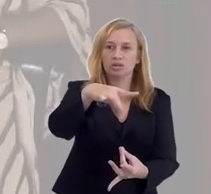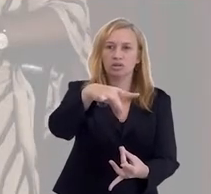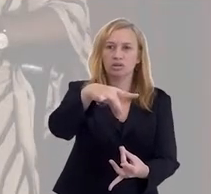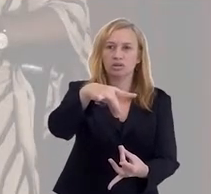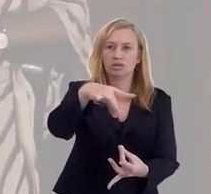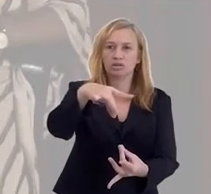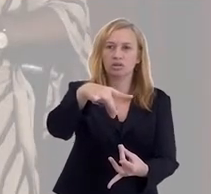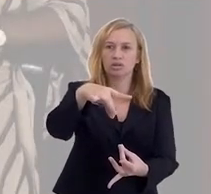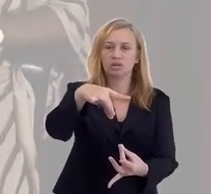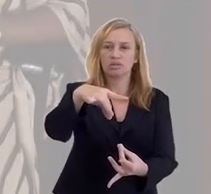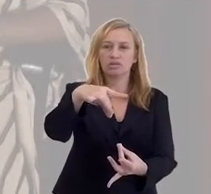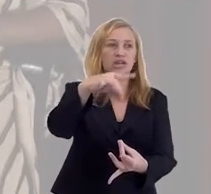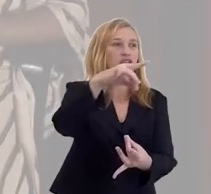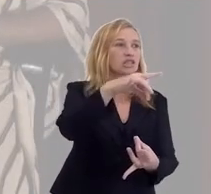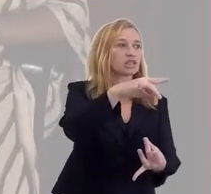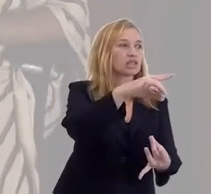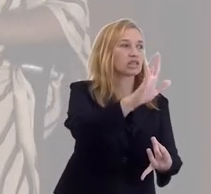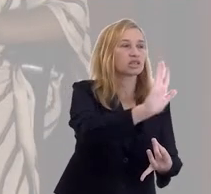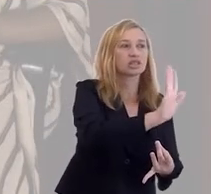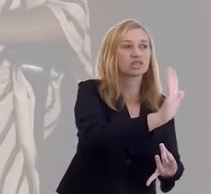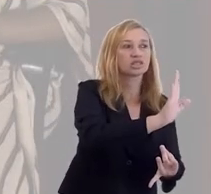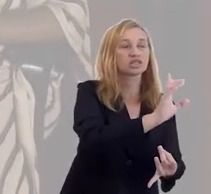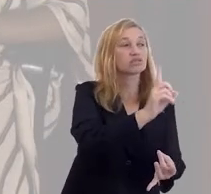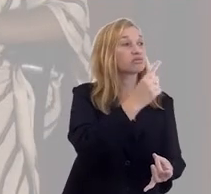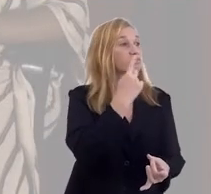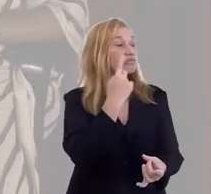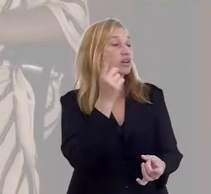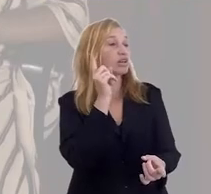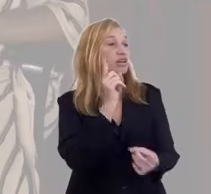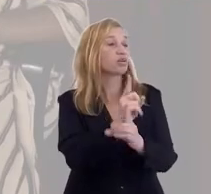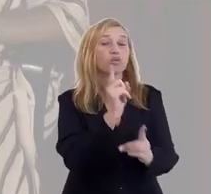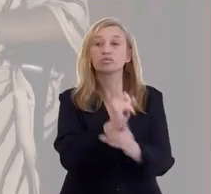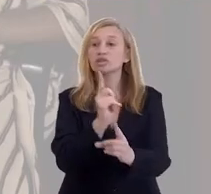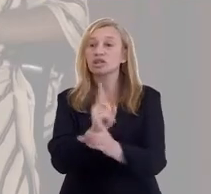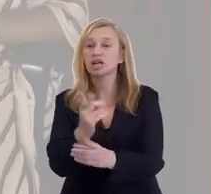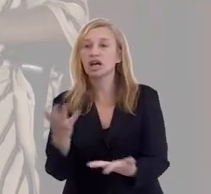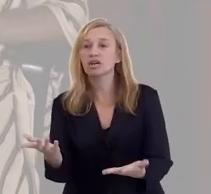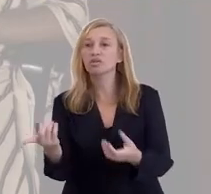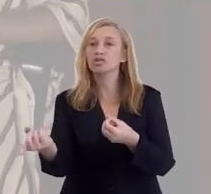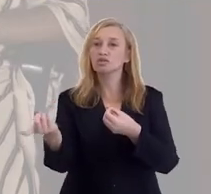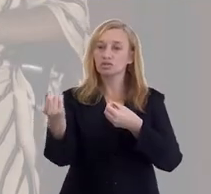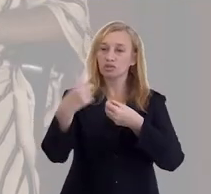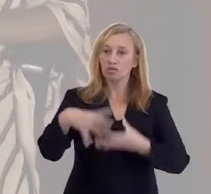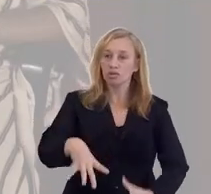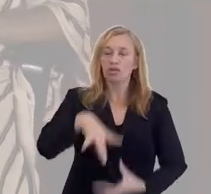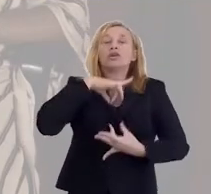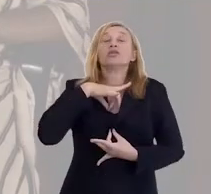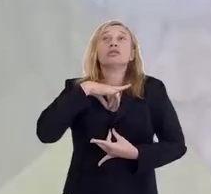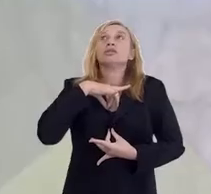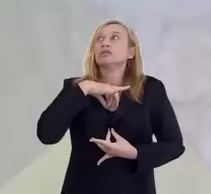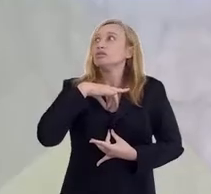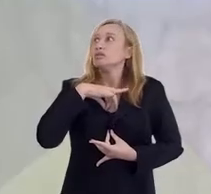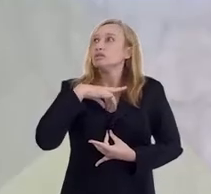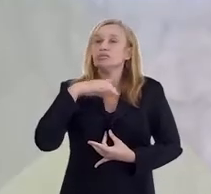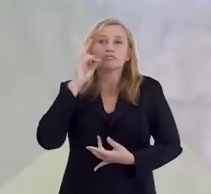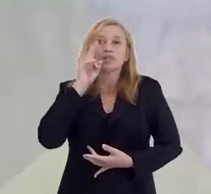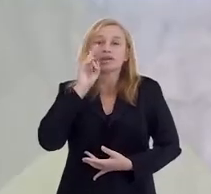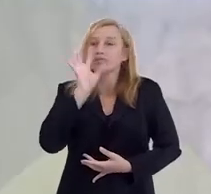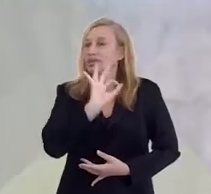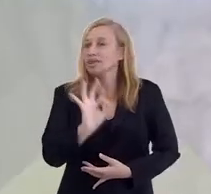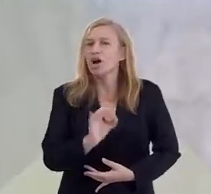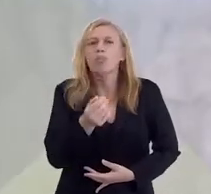vai fazer as despedidas devidas, os reencontros e, quando a gente volta, acorda, a gente não lembra,